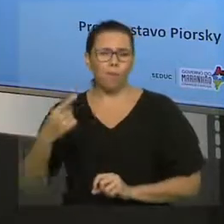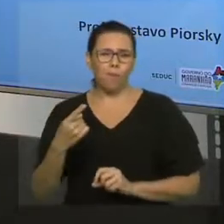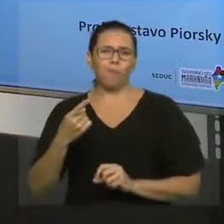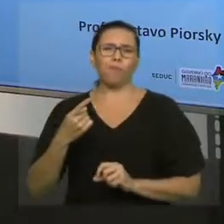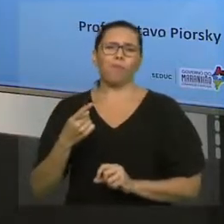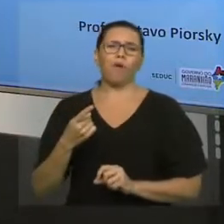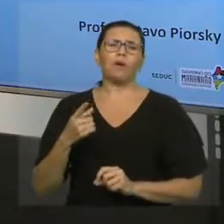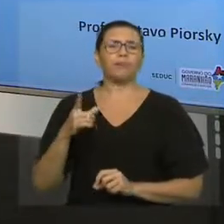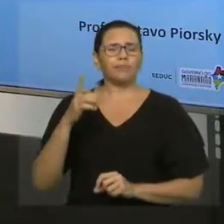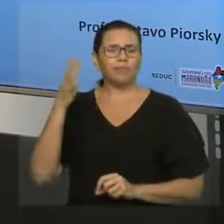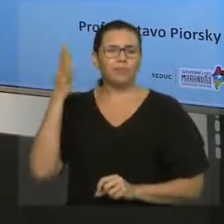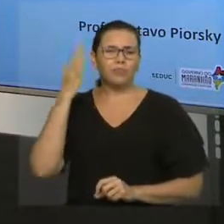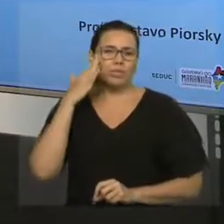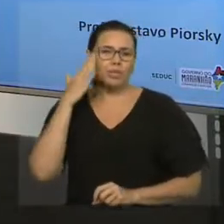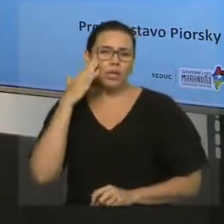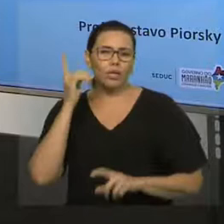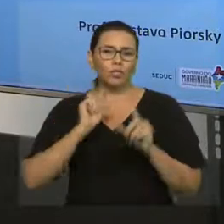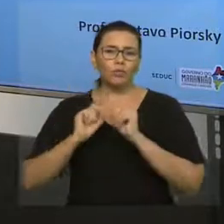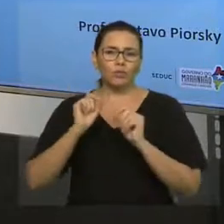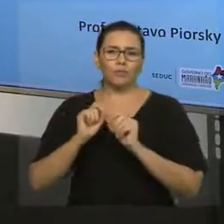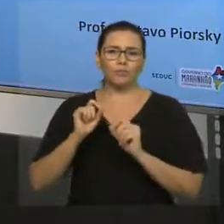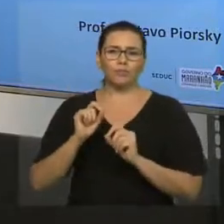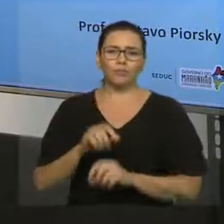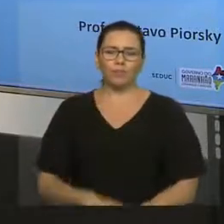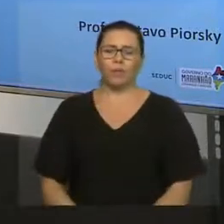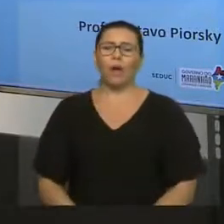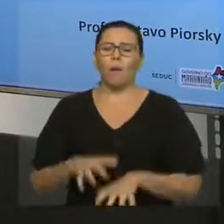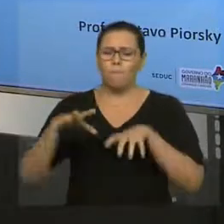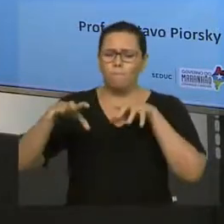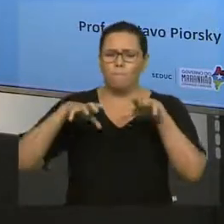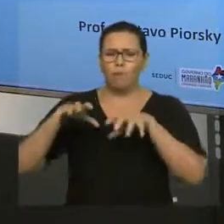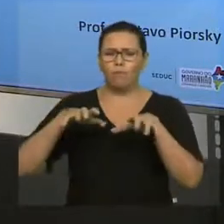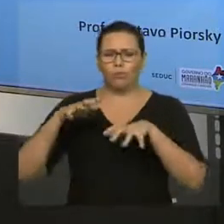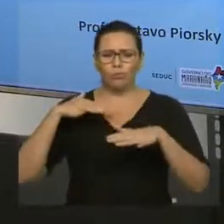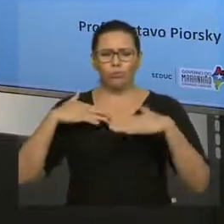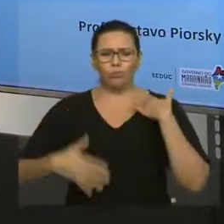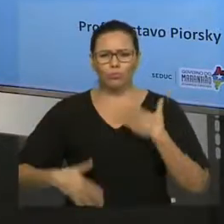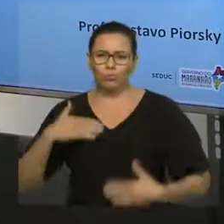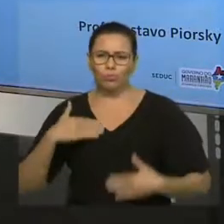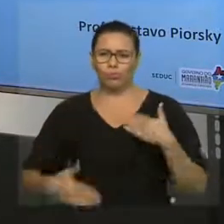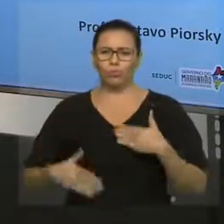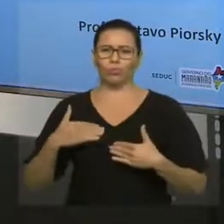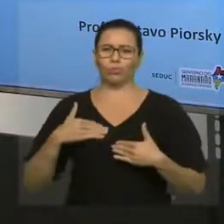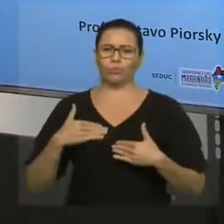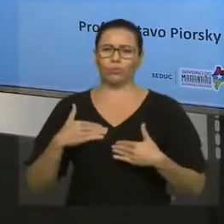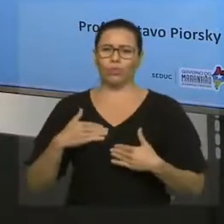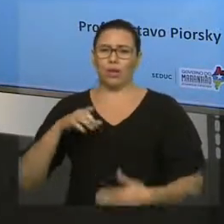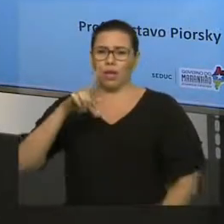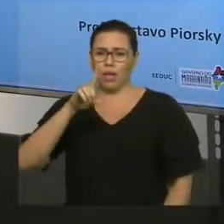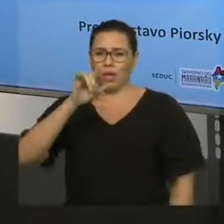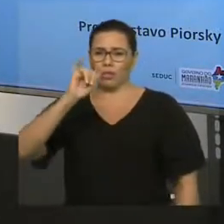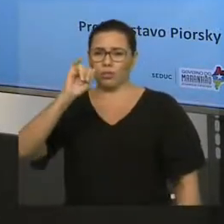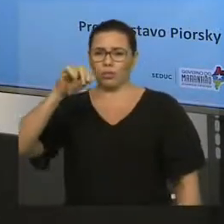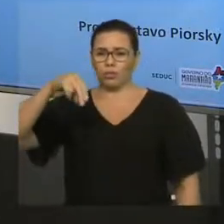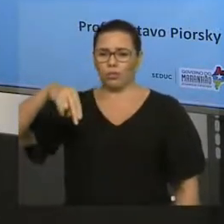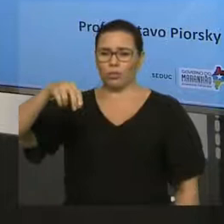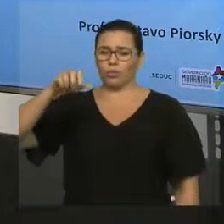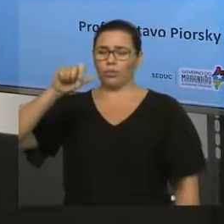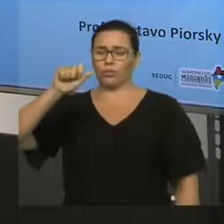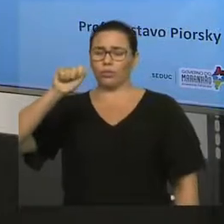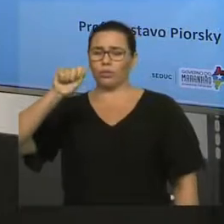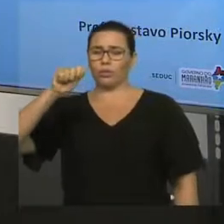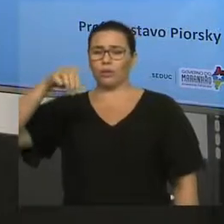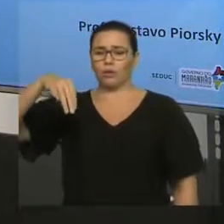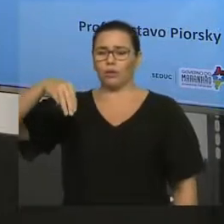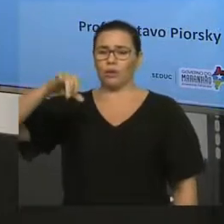dinâmica, né? Onde a cinemática, ela estuda o movimento dos corpos e a dinâmica, a cinemática estuda o movimento dos corpos, mas não